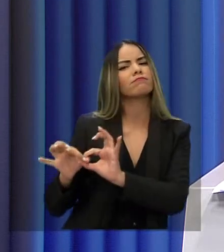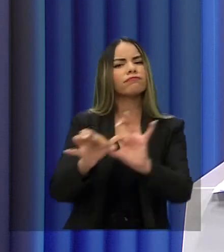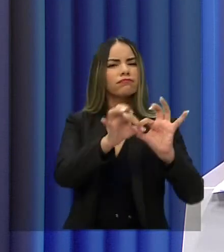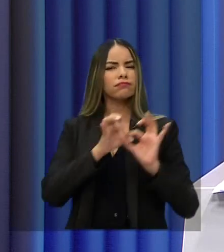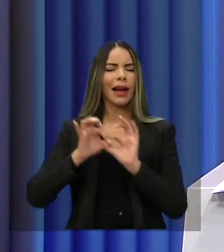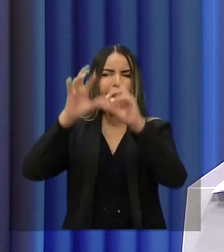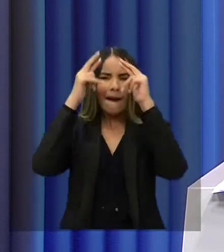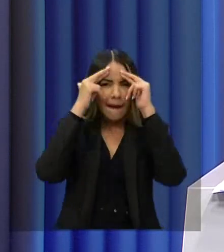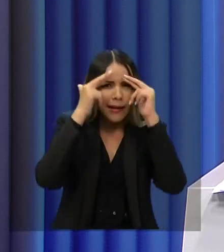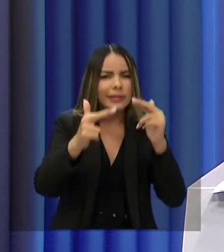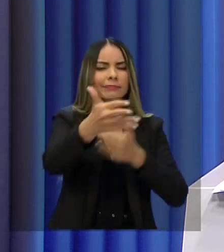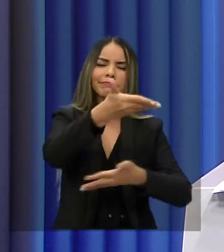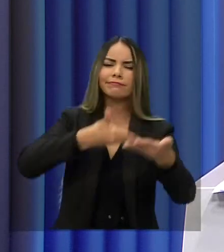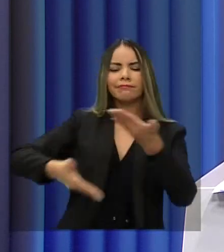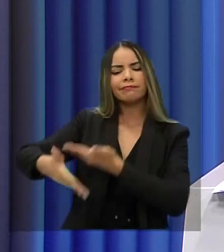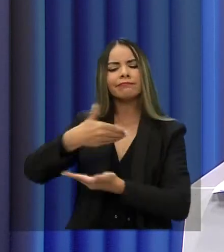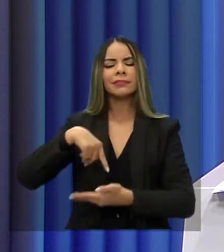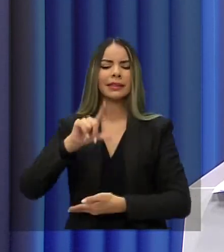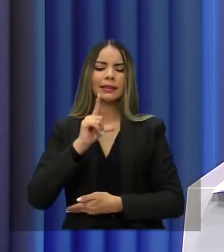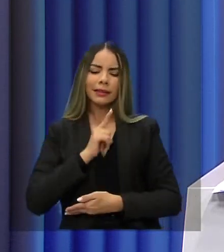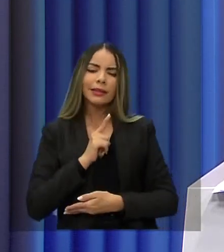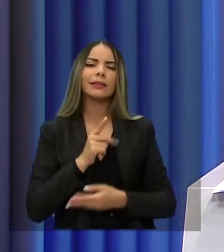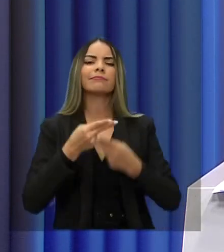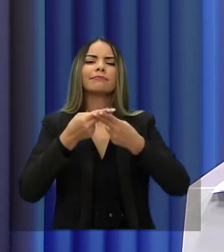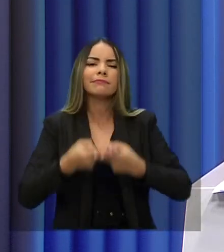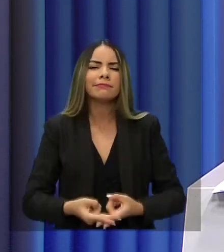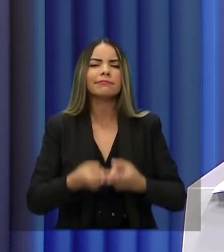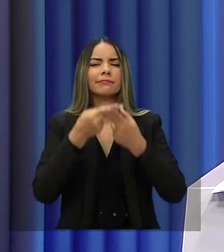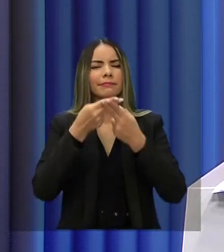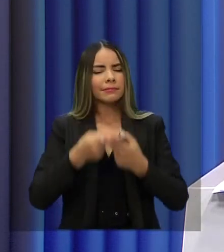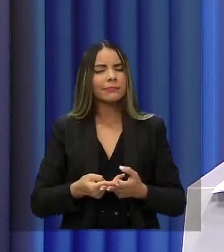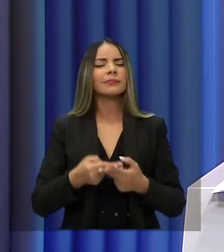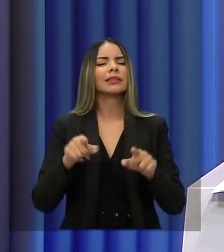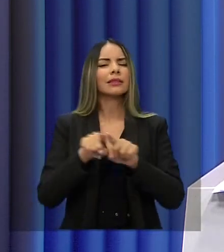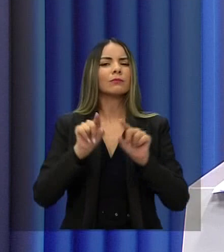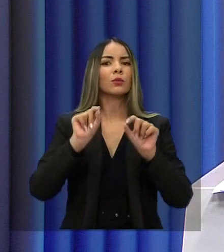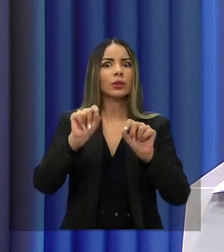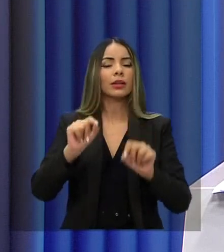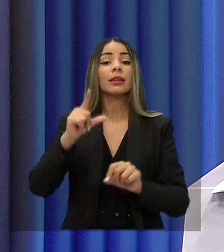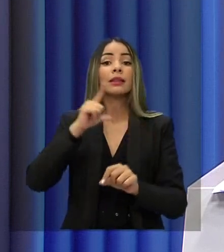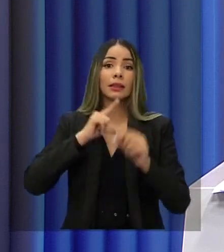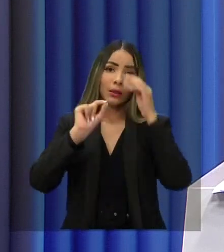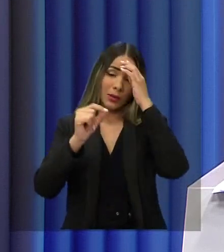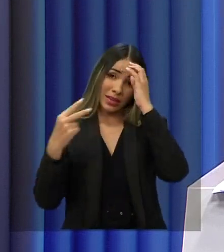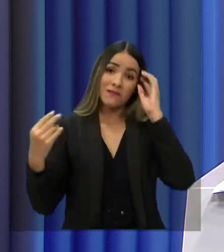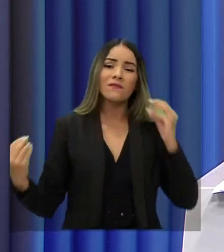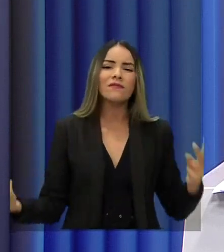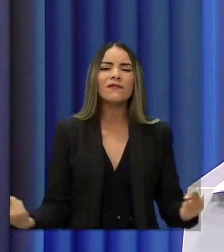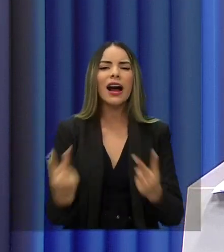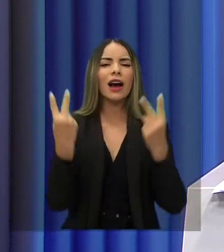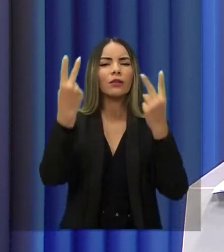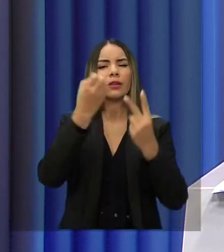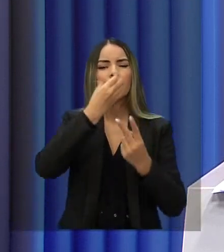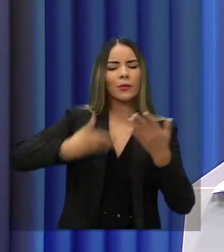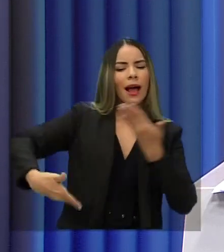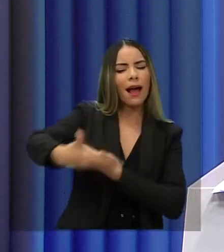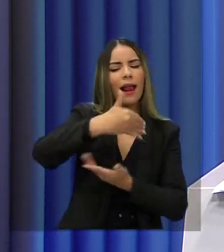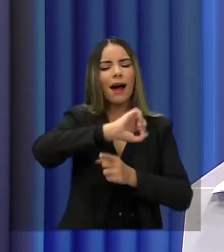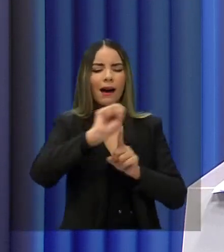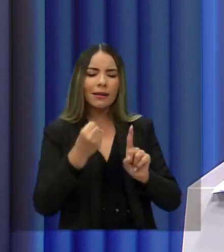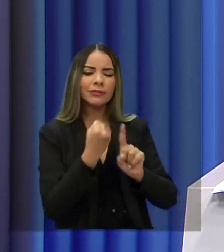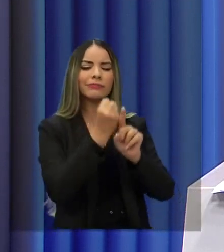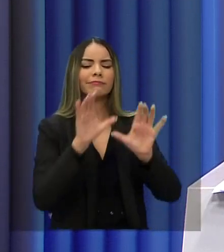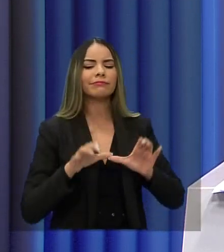que respeite aos outros, que tenha tolerância e que possa, fundamentalmente, valorizar as boas relações sociais e